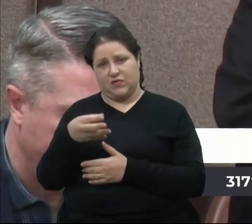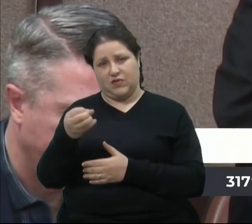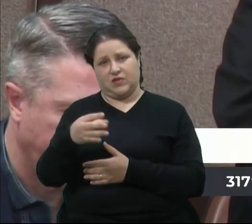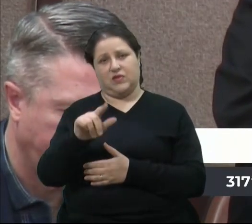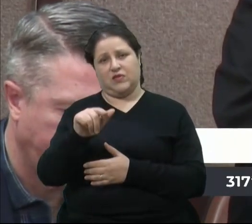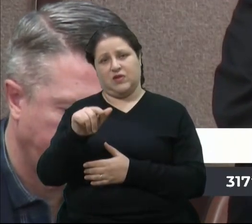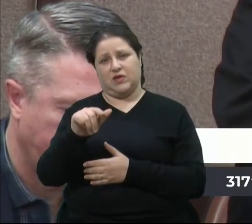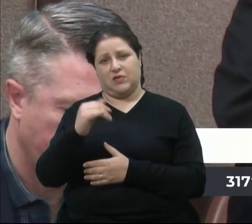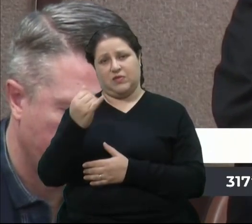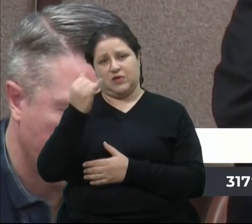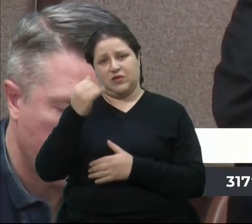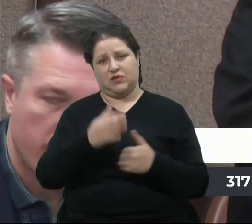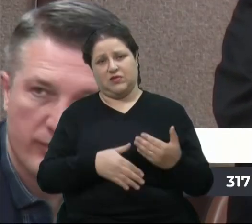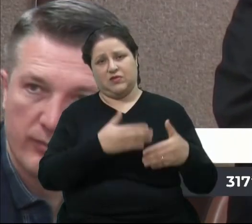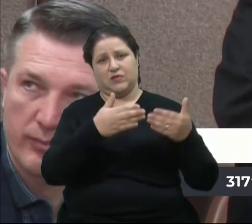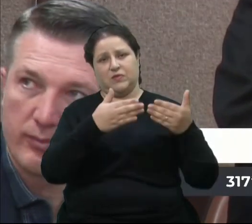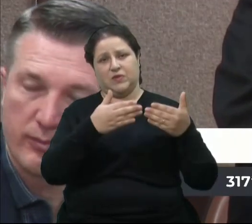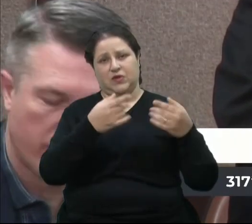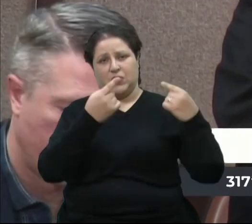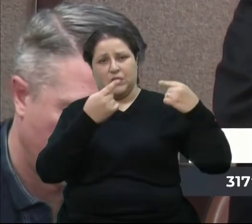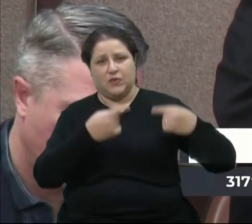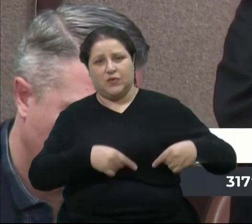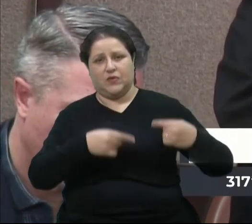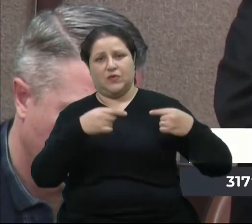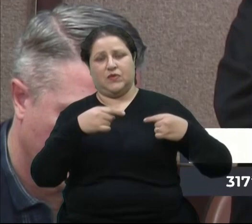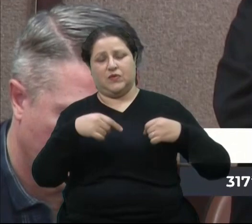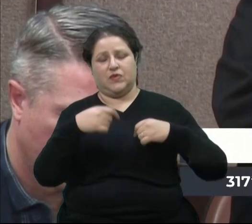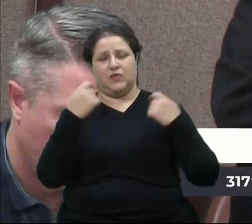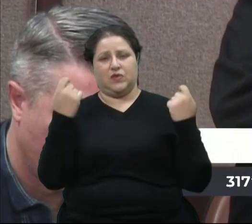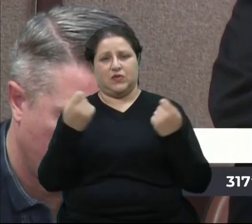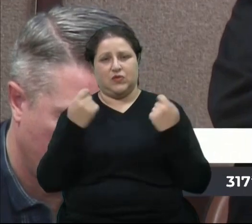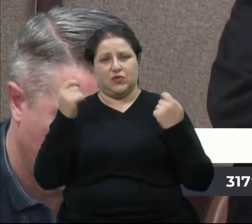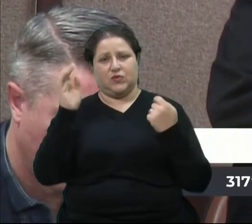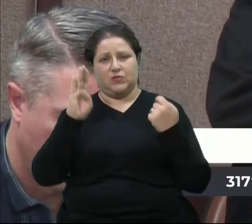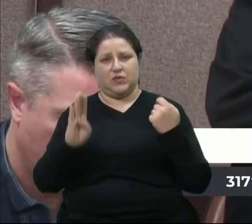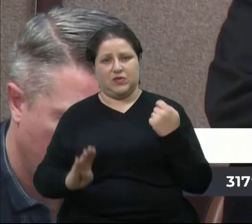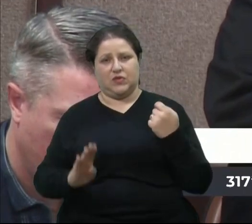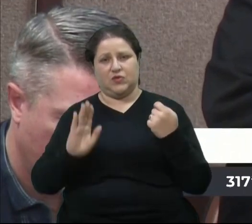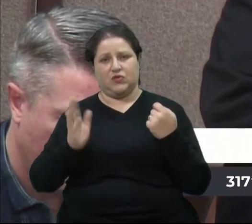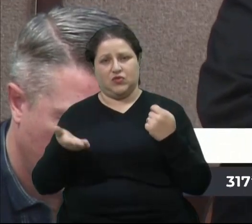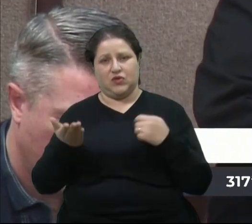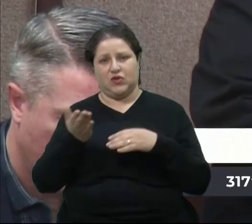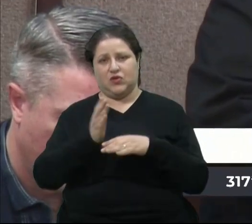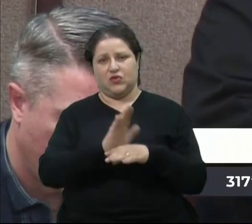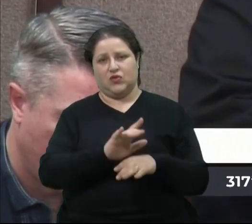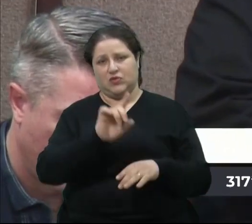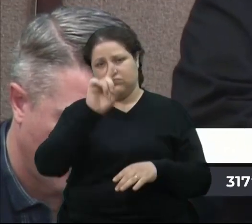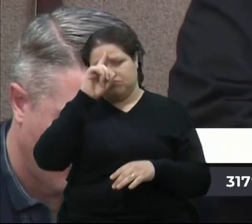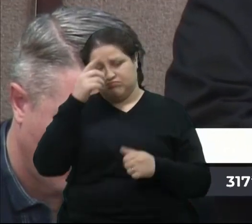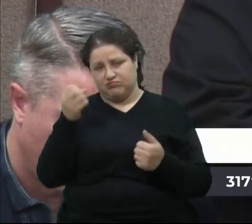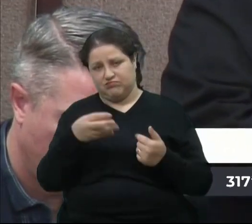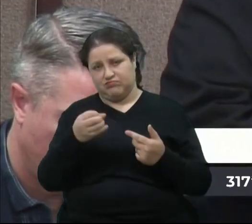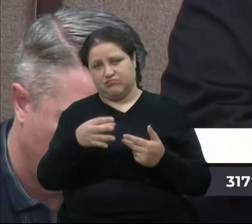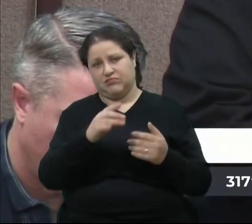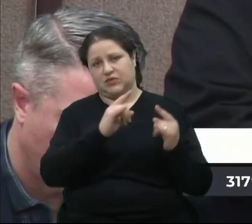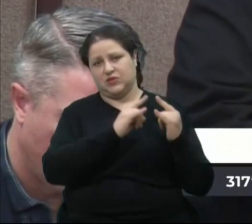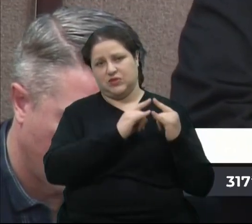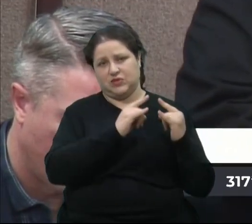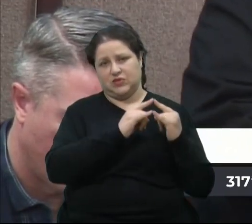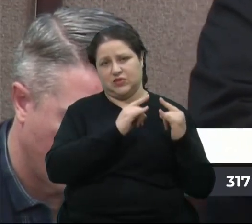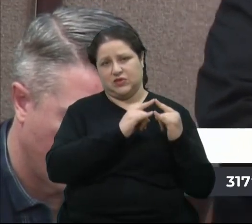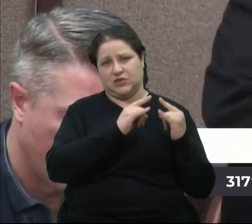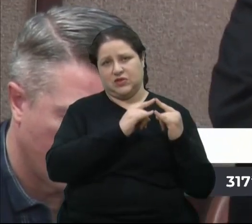competitividade do Rio Grande do Sul e do Brasil. Tendo já contribuído para iniciativas como Instituto Hélice,